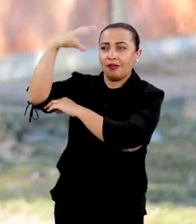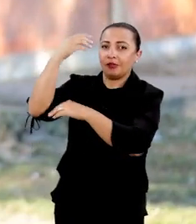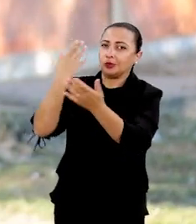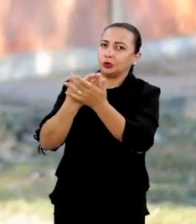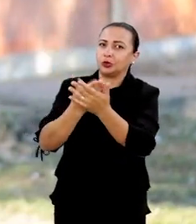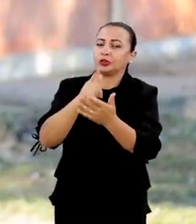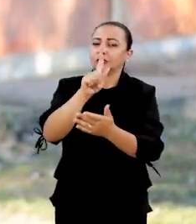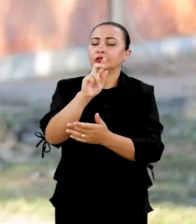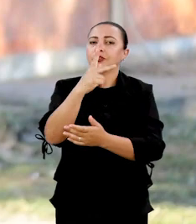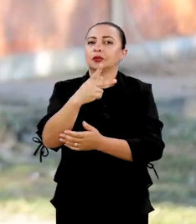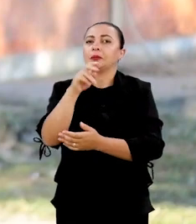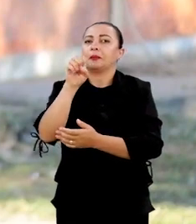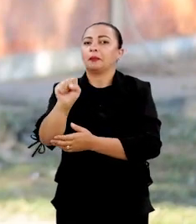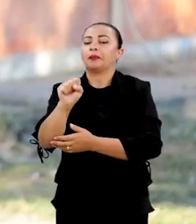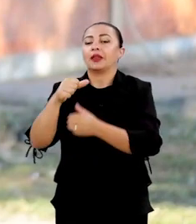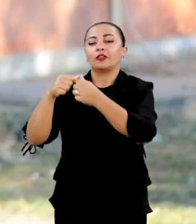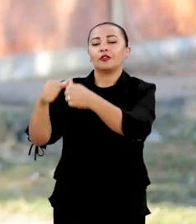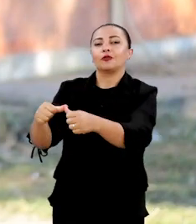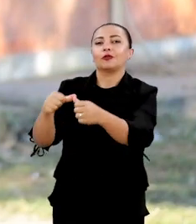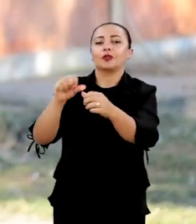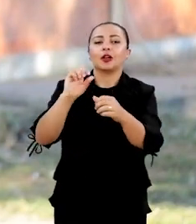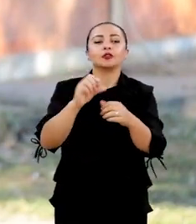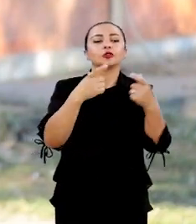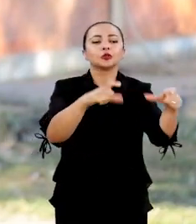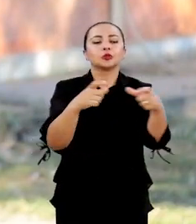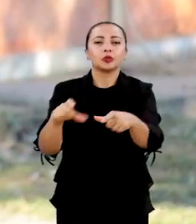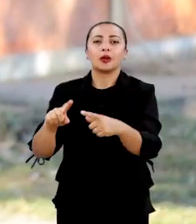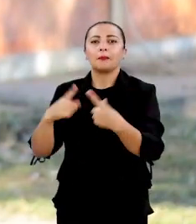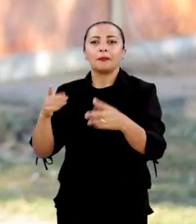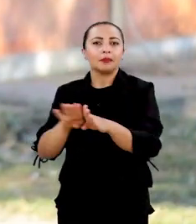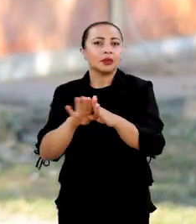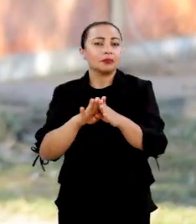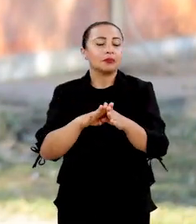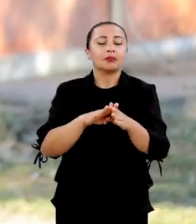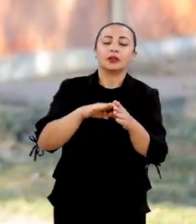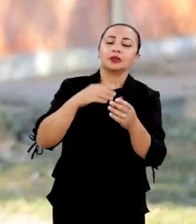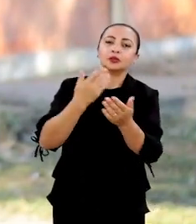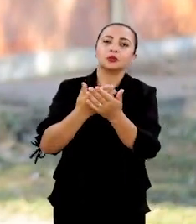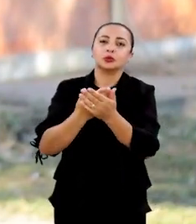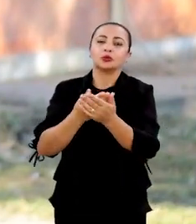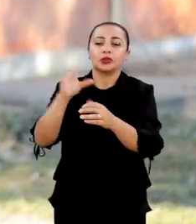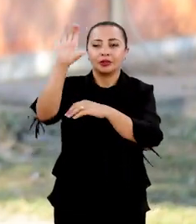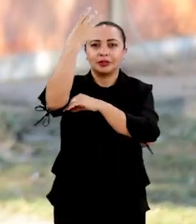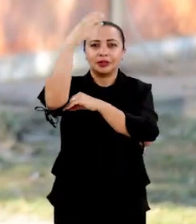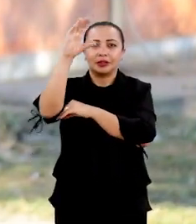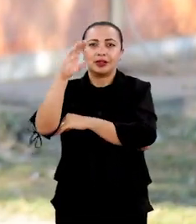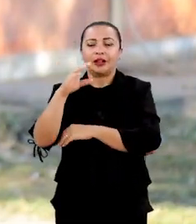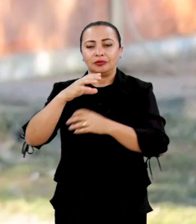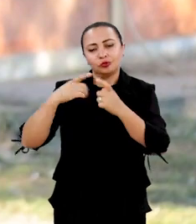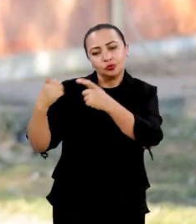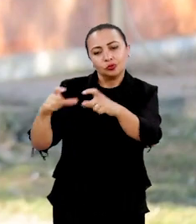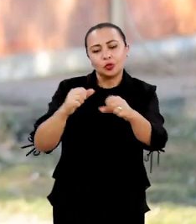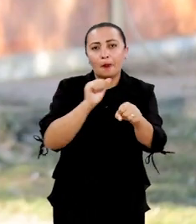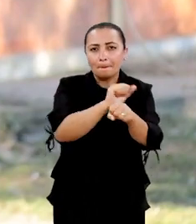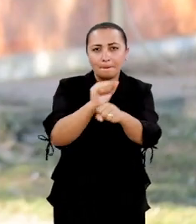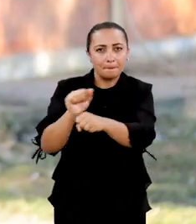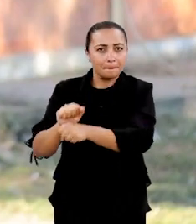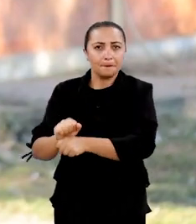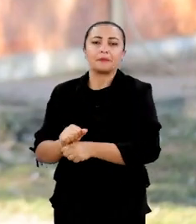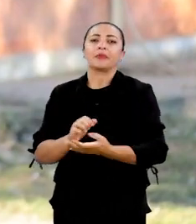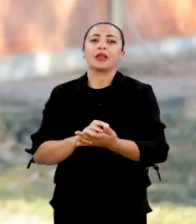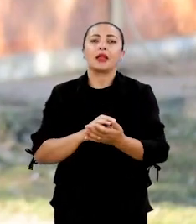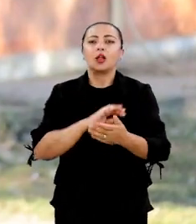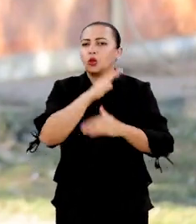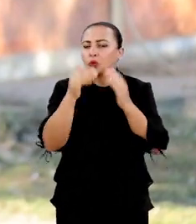são satélites GPS, satélites de posicionamento. Mas também a gente estuda satélites geostacionários. Todas essas